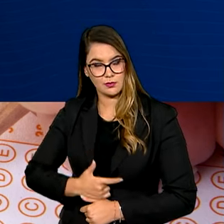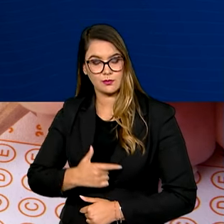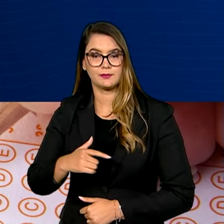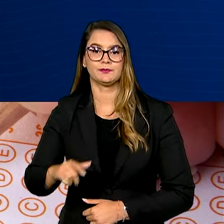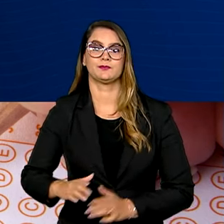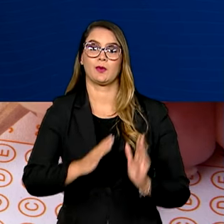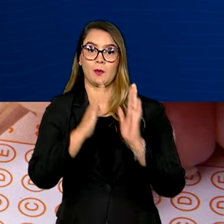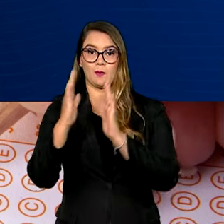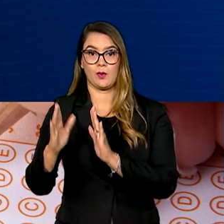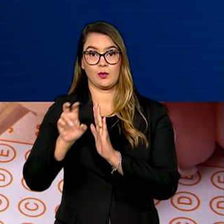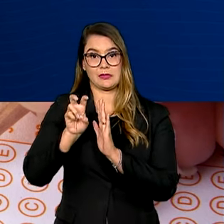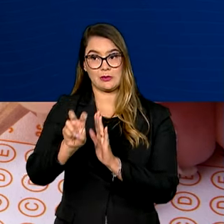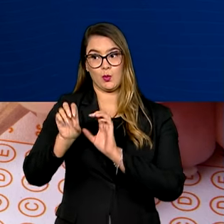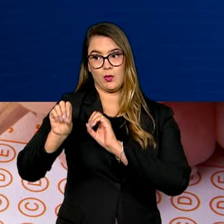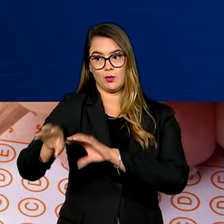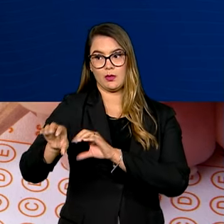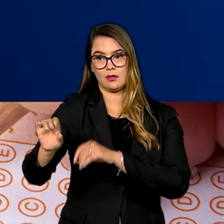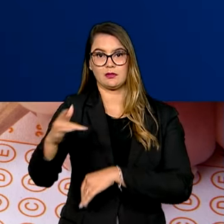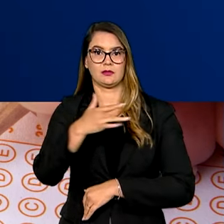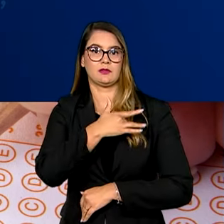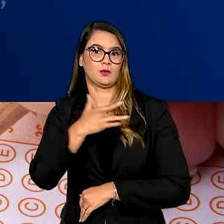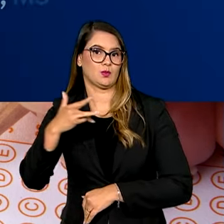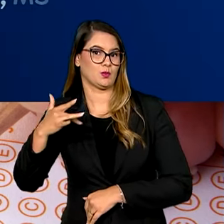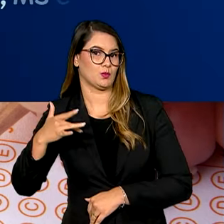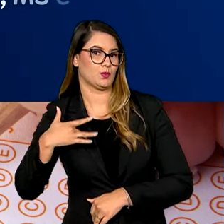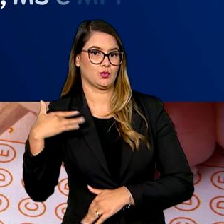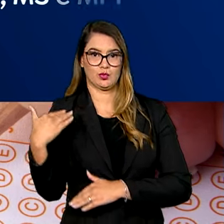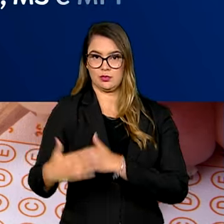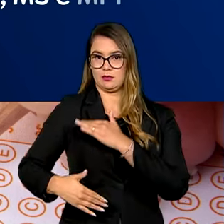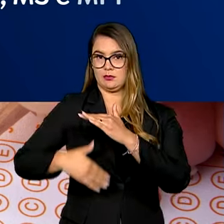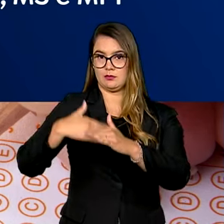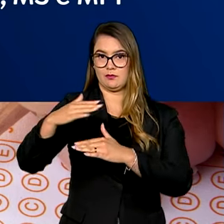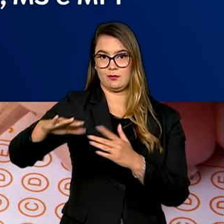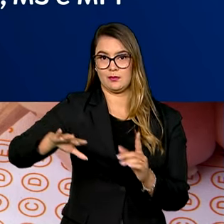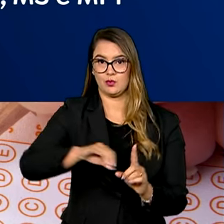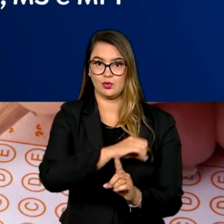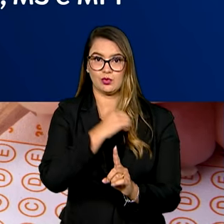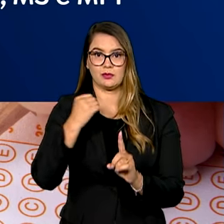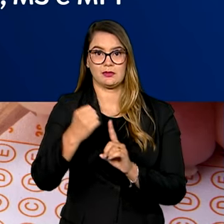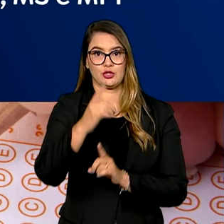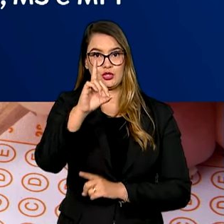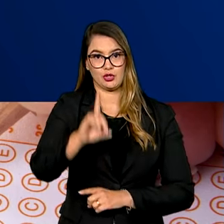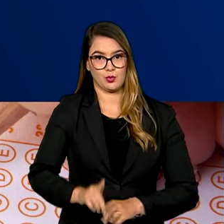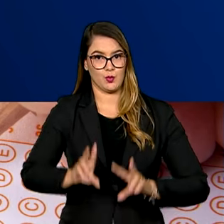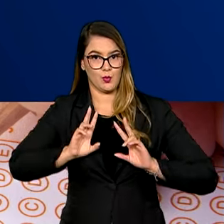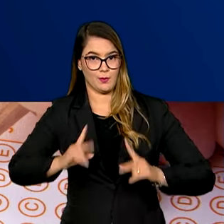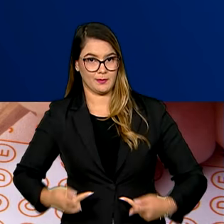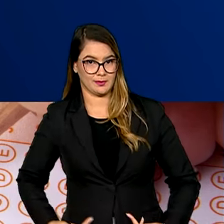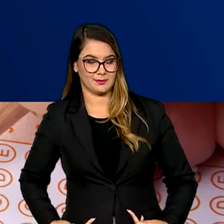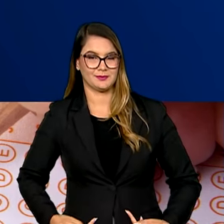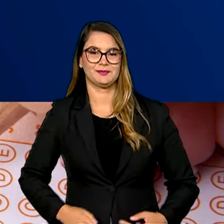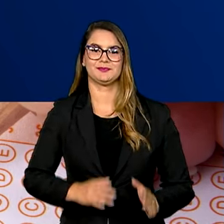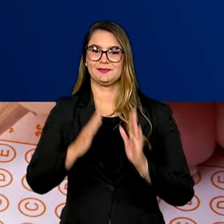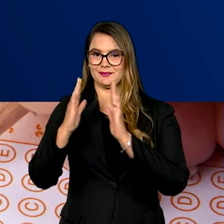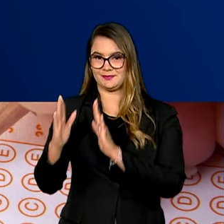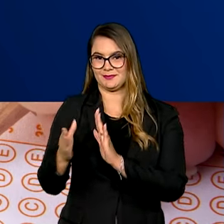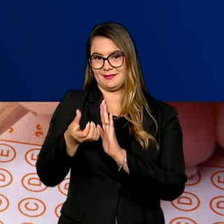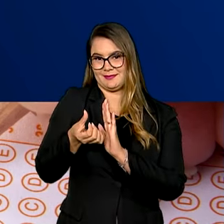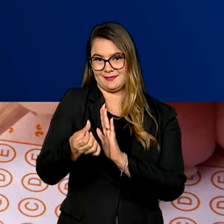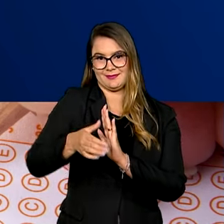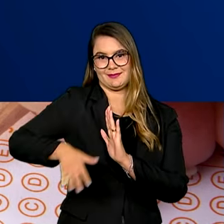Bloco 5, educação, saúde, desenvolvimento social e direitos humanos. Bloco 6,